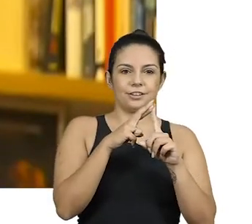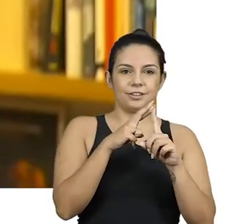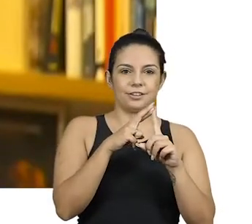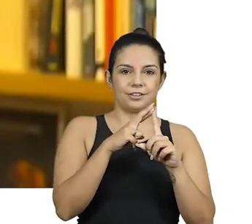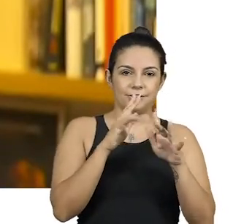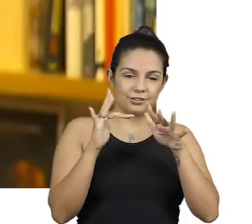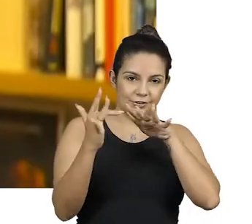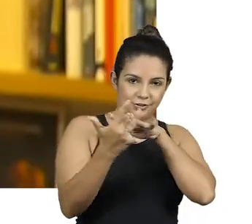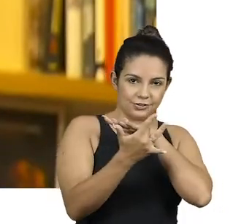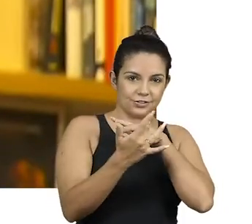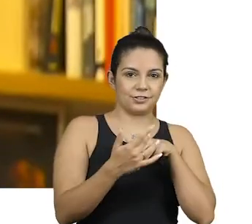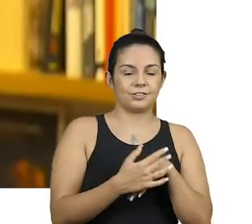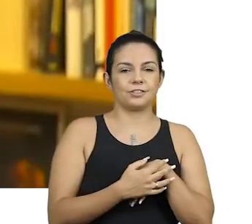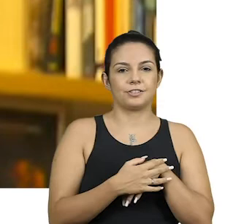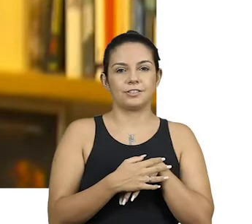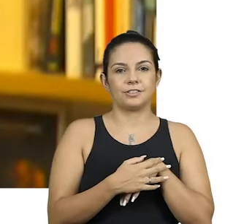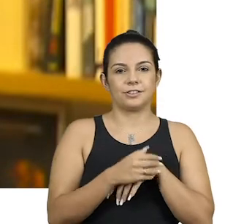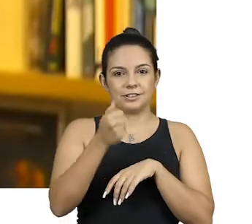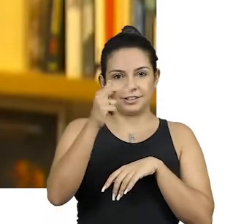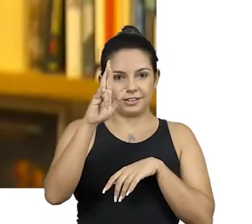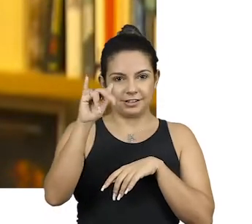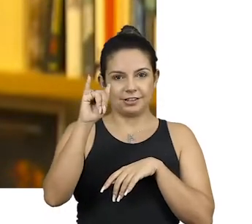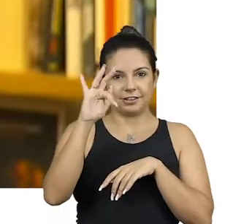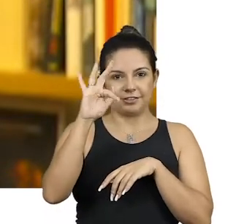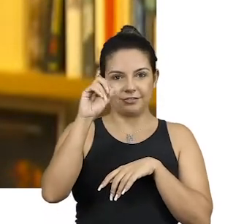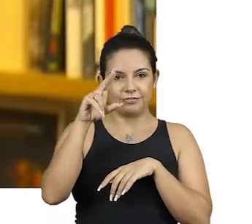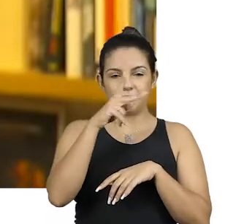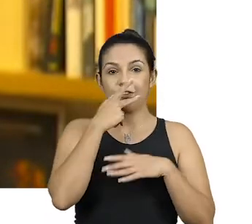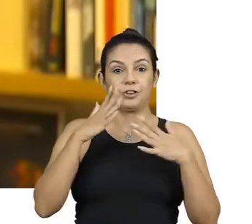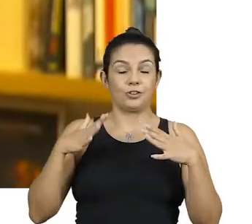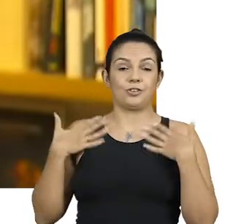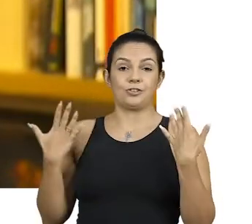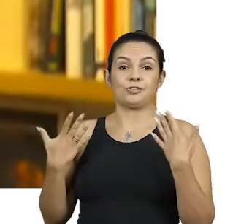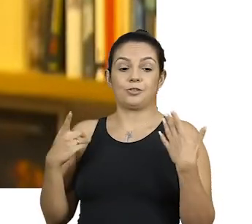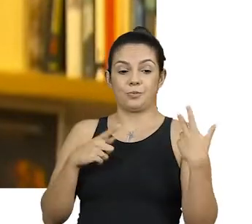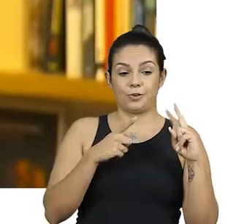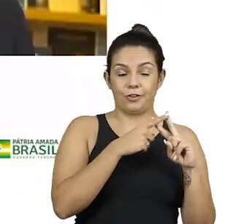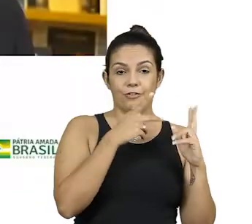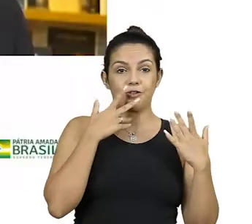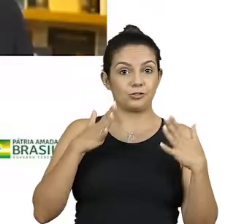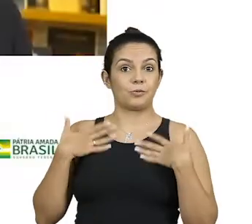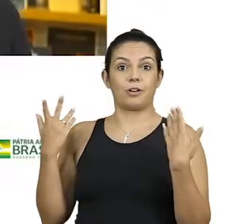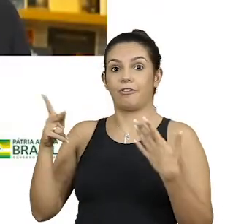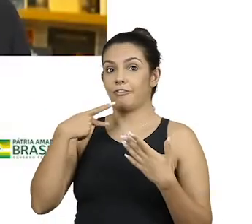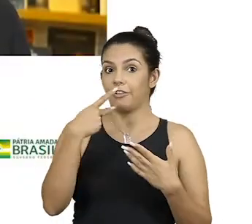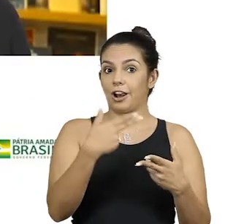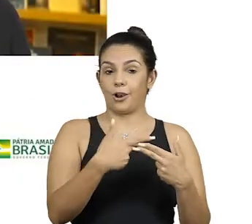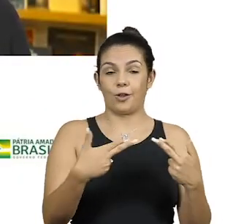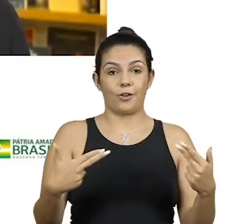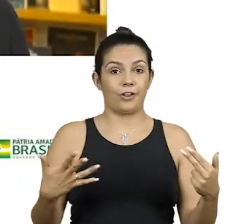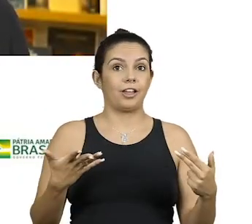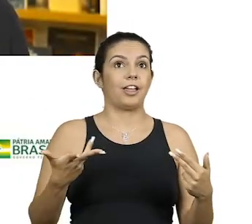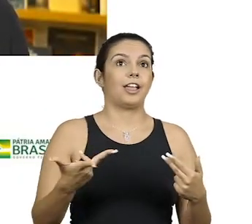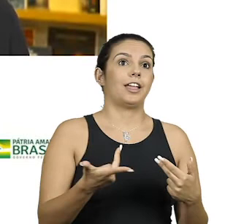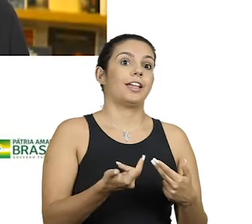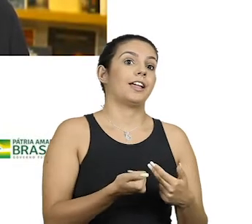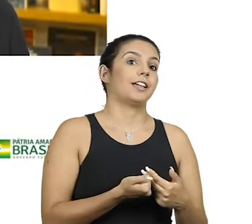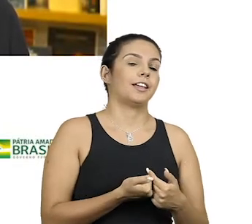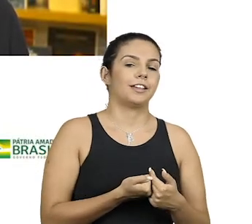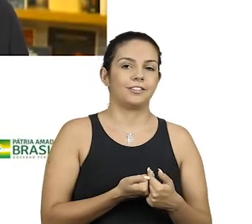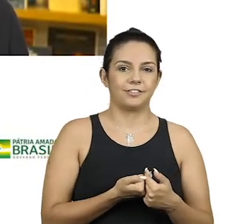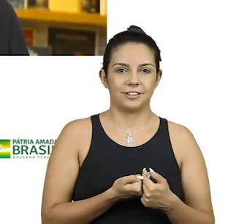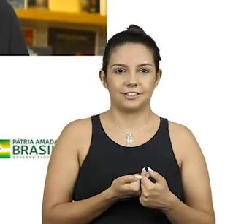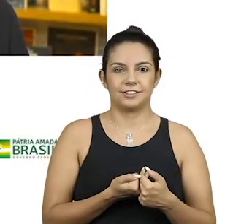das redes sociais, sendo Arifontora. Surpresíssimo com isso. Ele fala coisas incríveis.